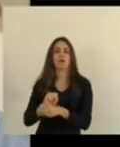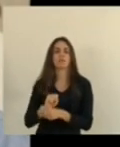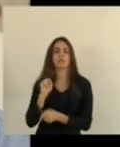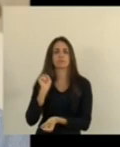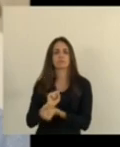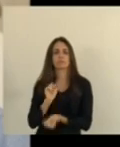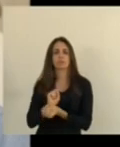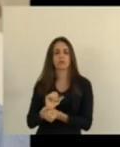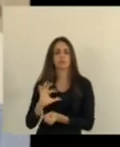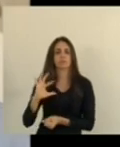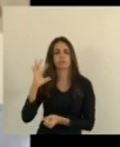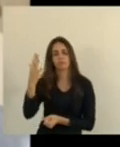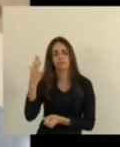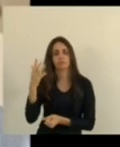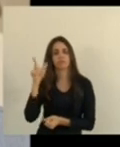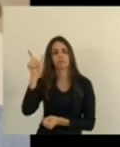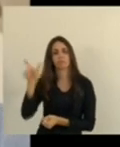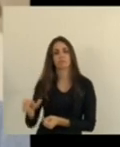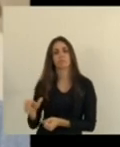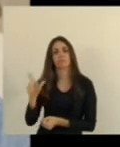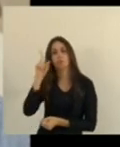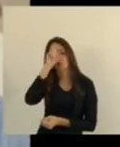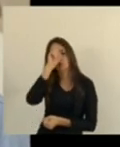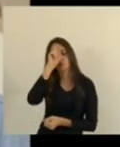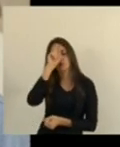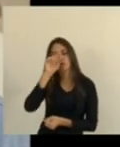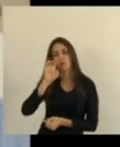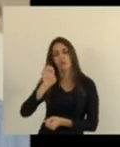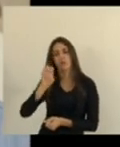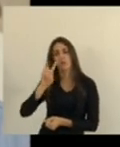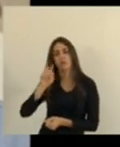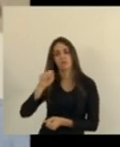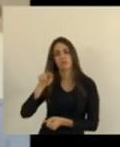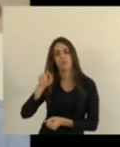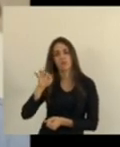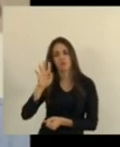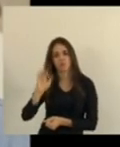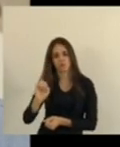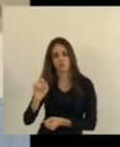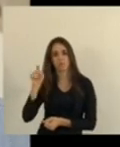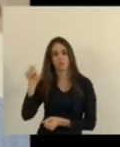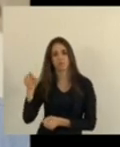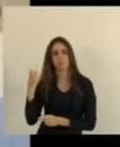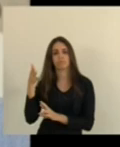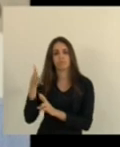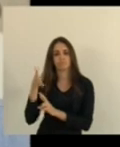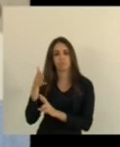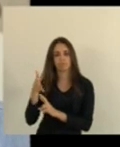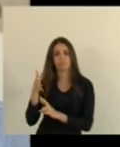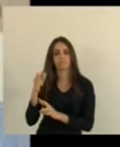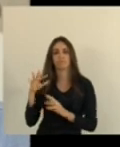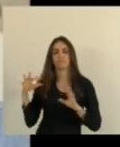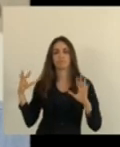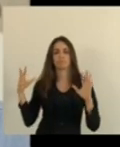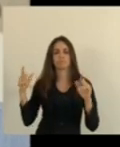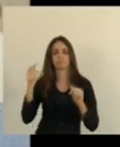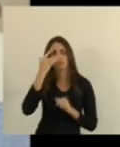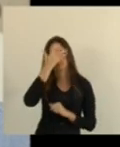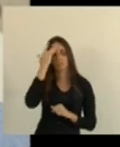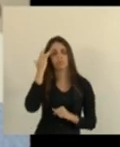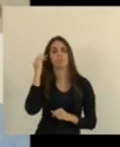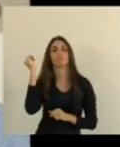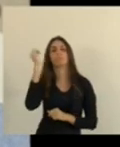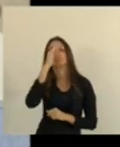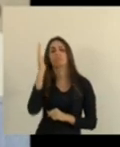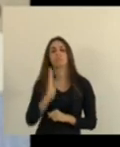funcionar e o hospital evangélico hoje é referência para o espírito santo e para o